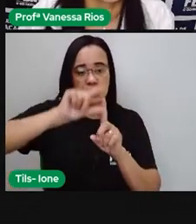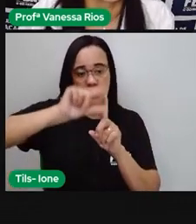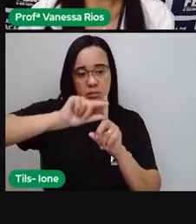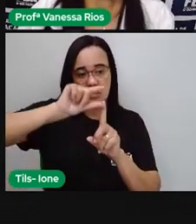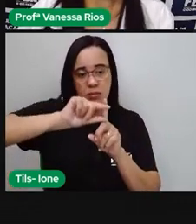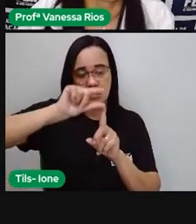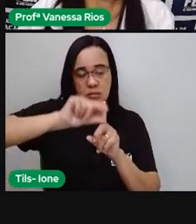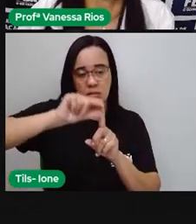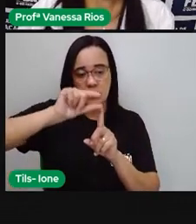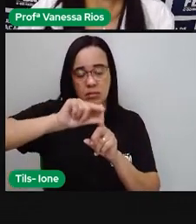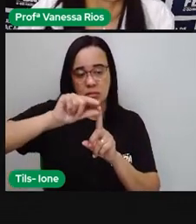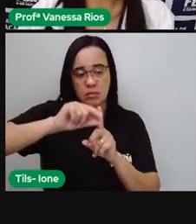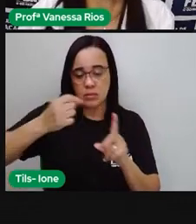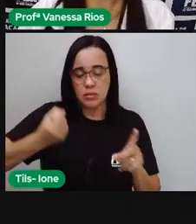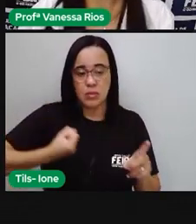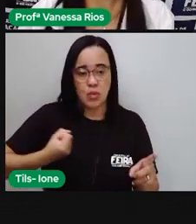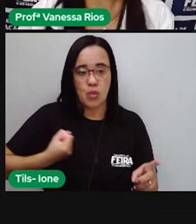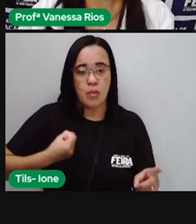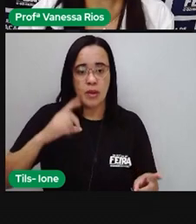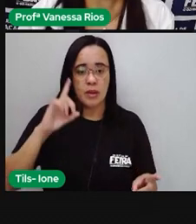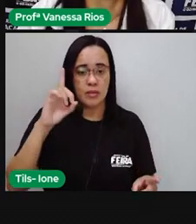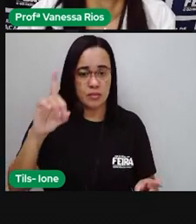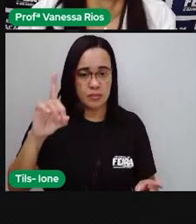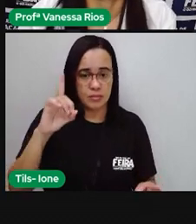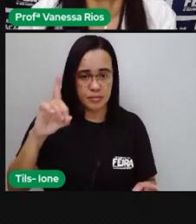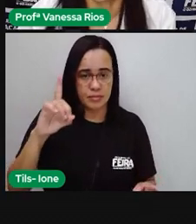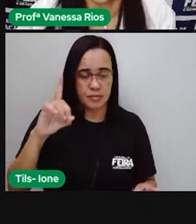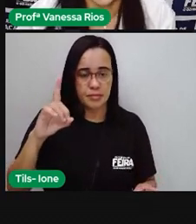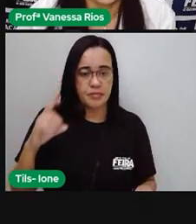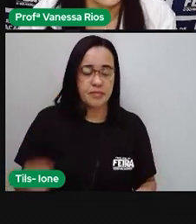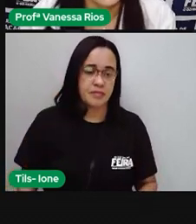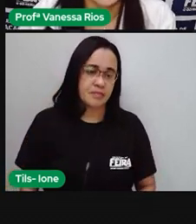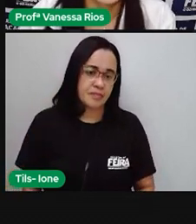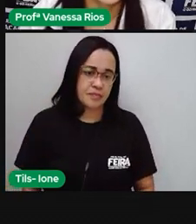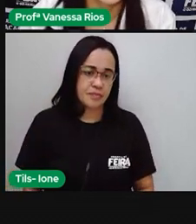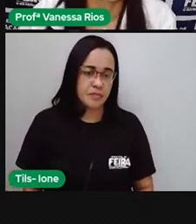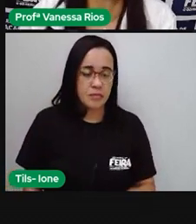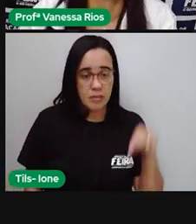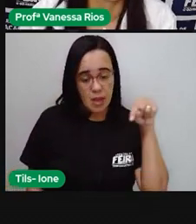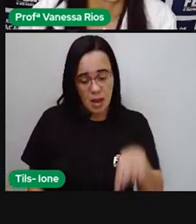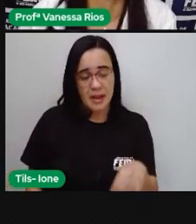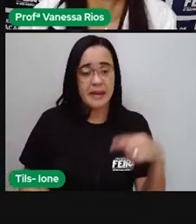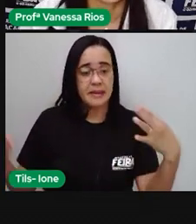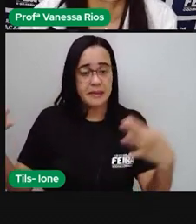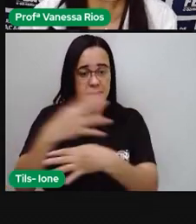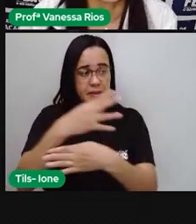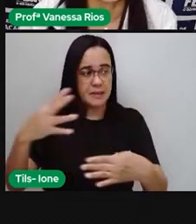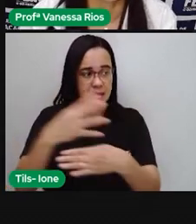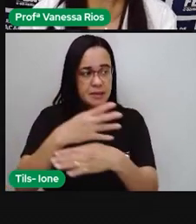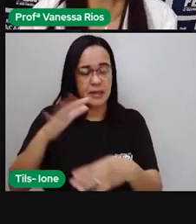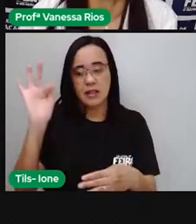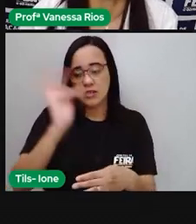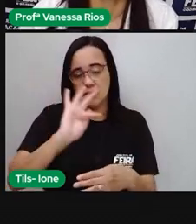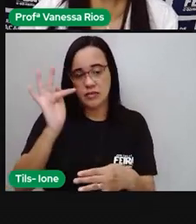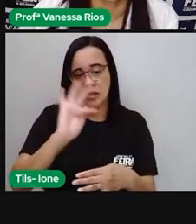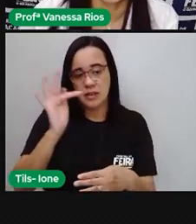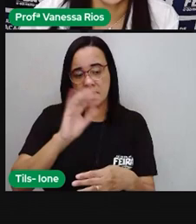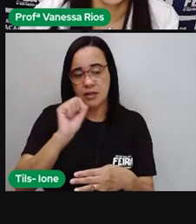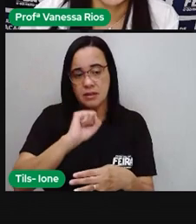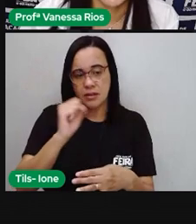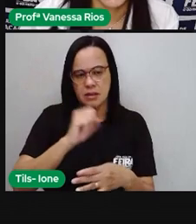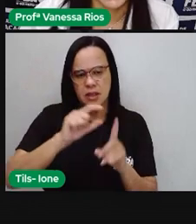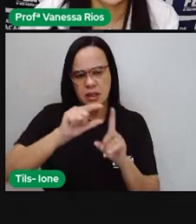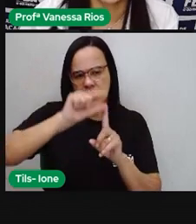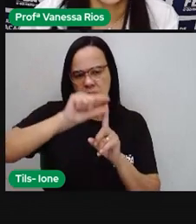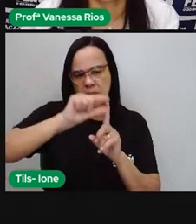decimais. Então, tem aqui Feira de Santana e um dia aí determinado terá a temperatura máxima de 33